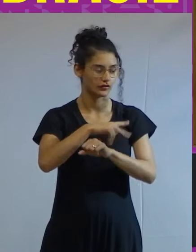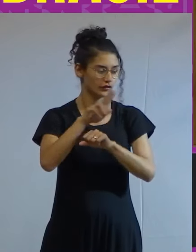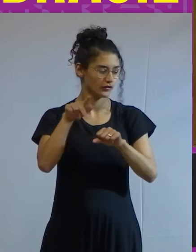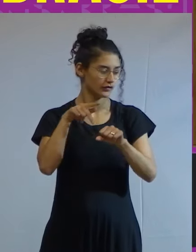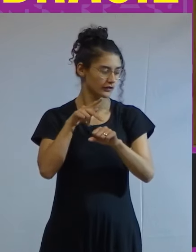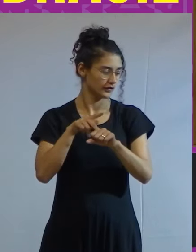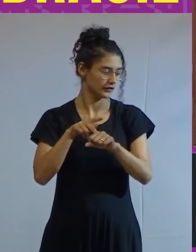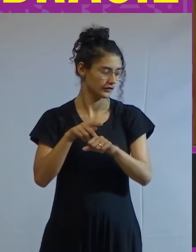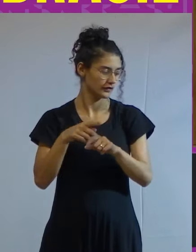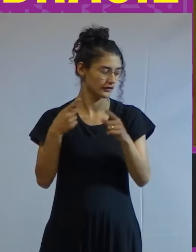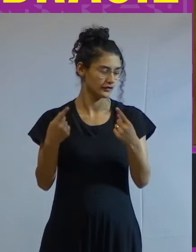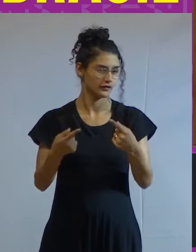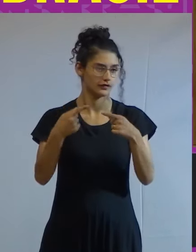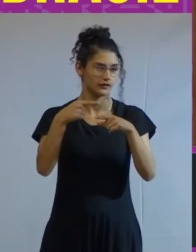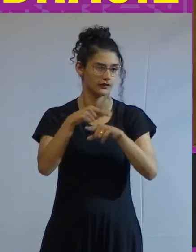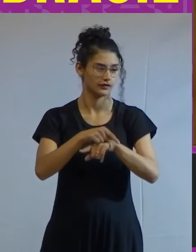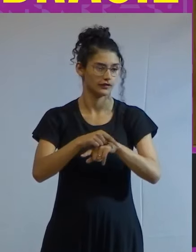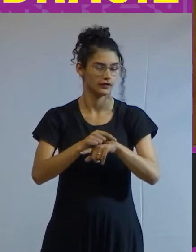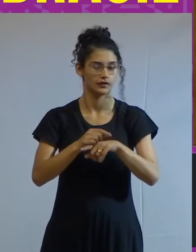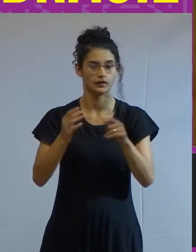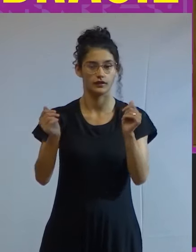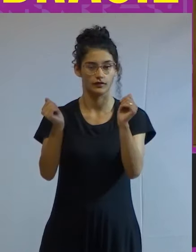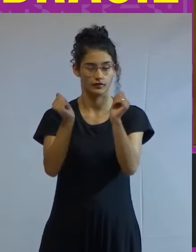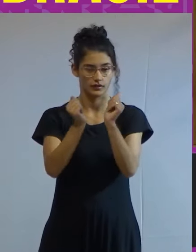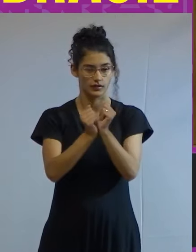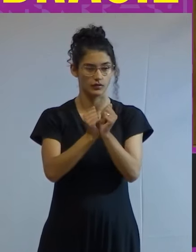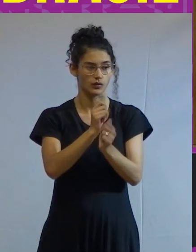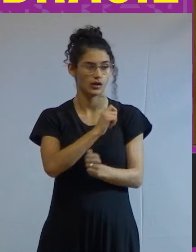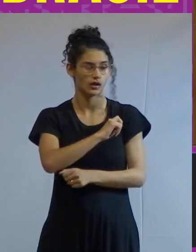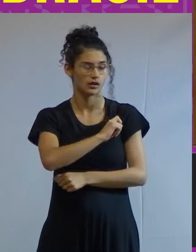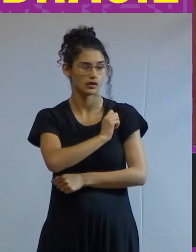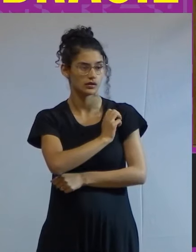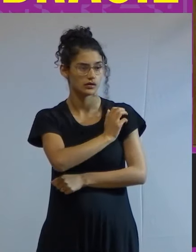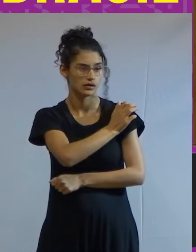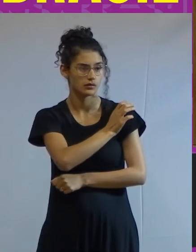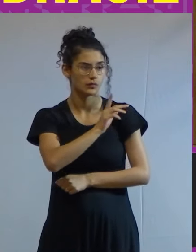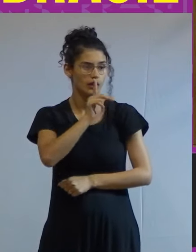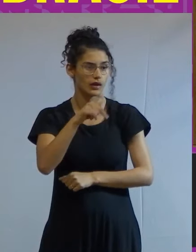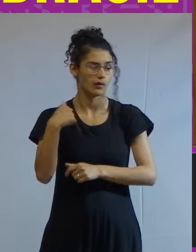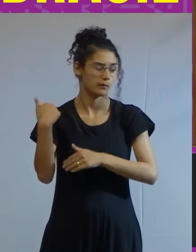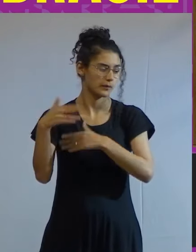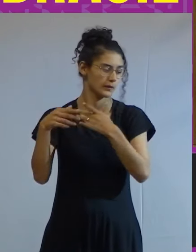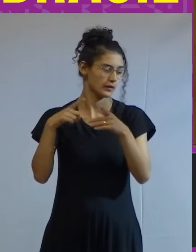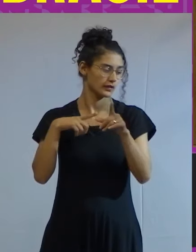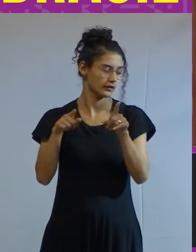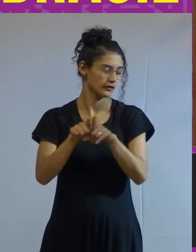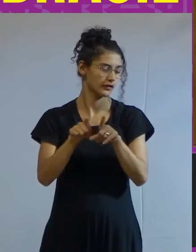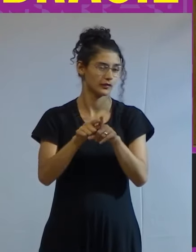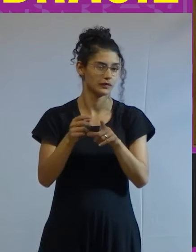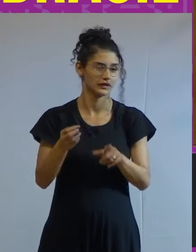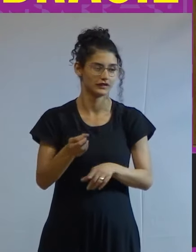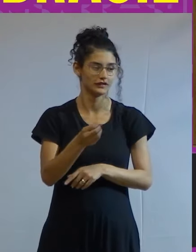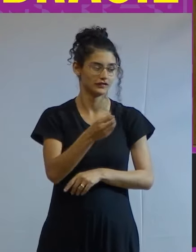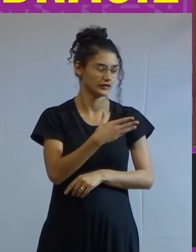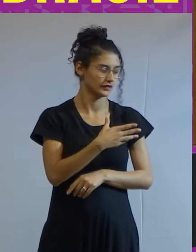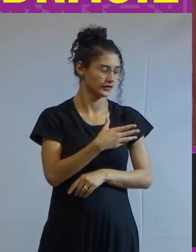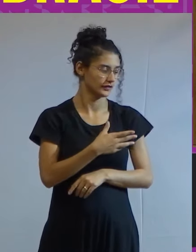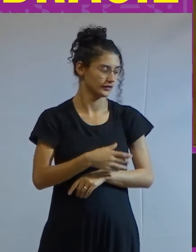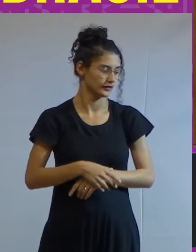ao contrário escravidão e racismo são elementos constitutivos tanto da modernidade